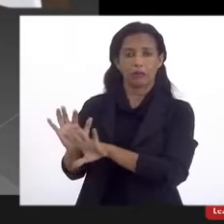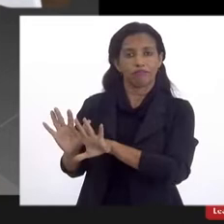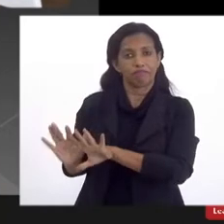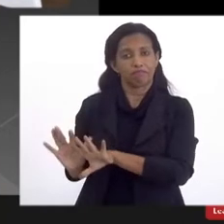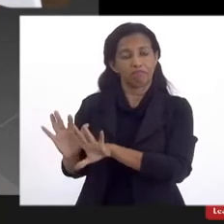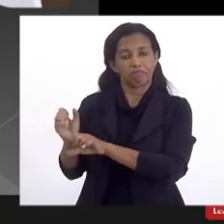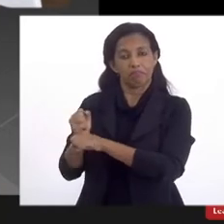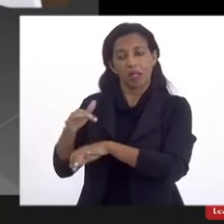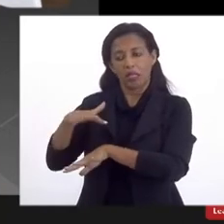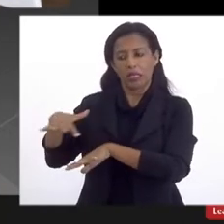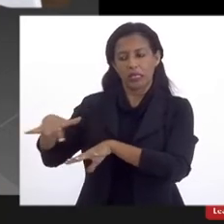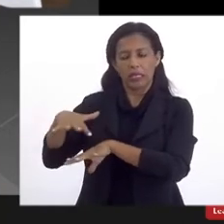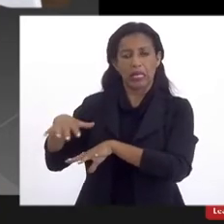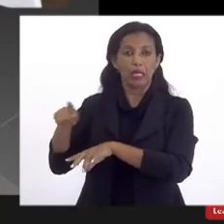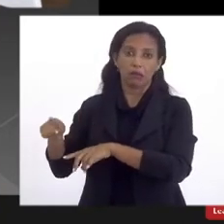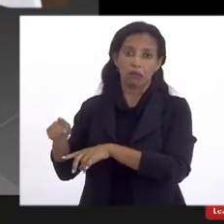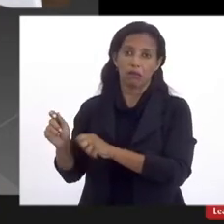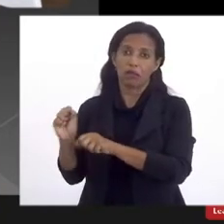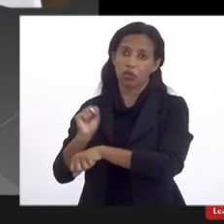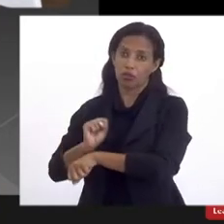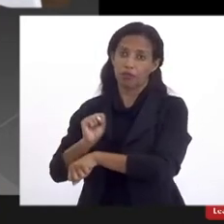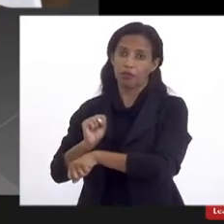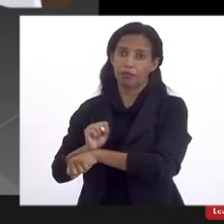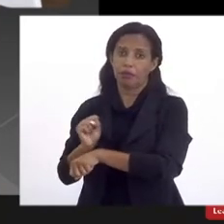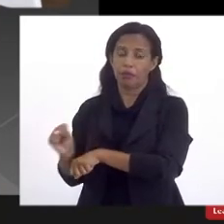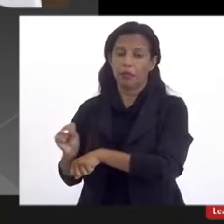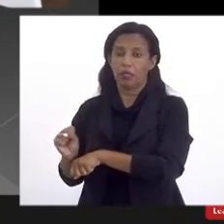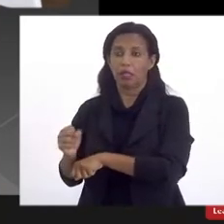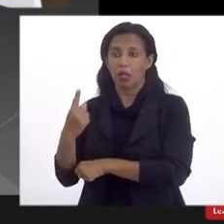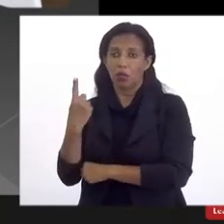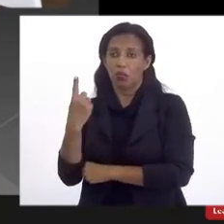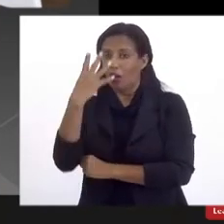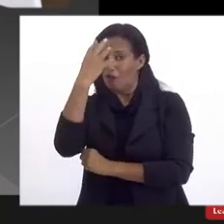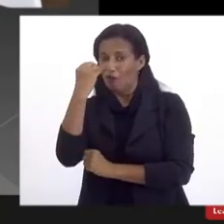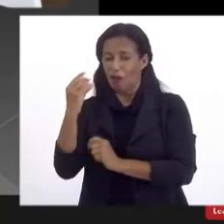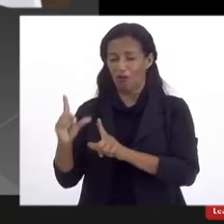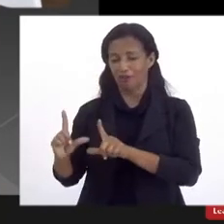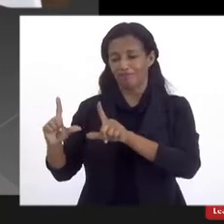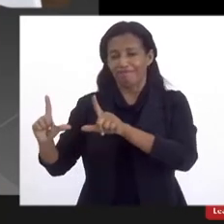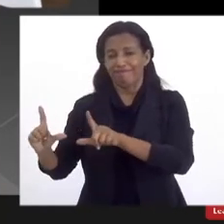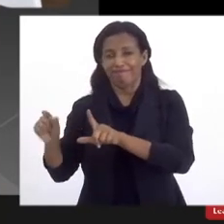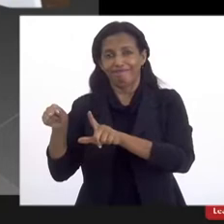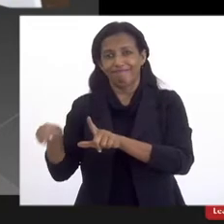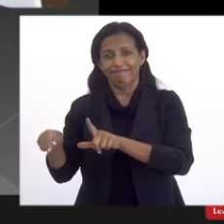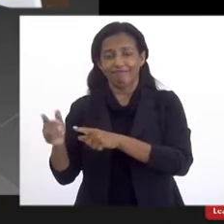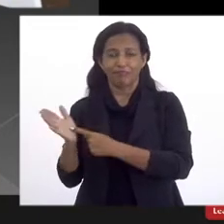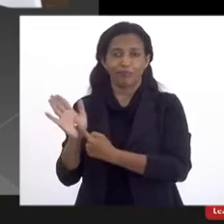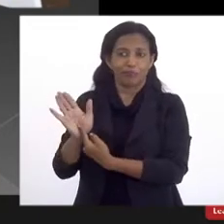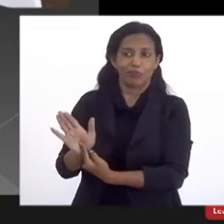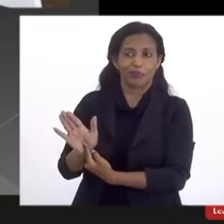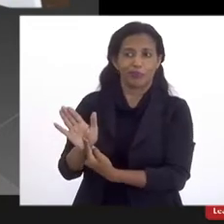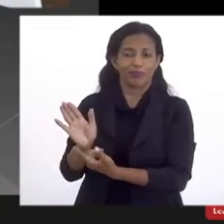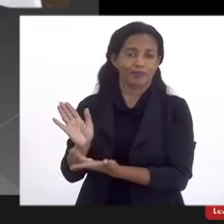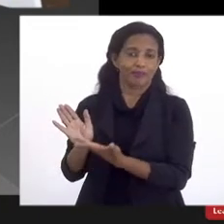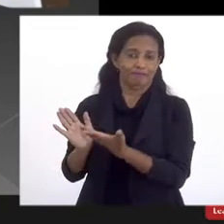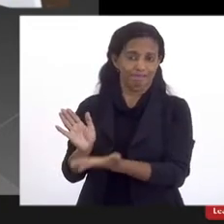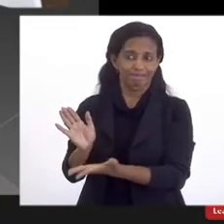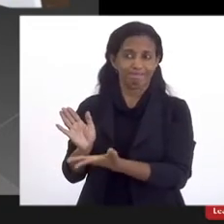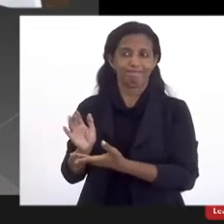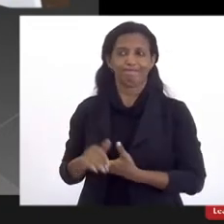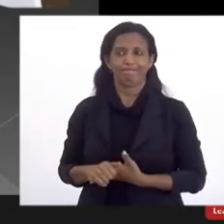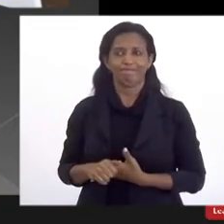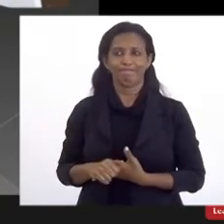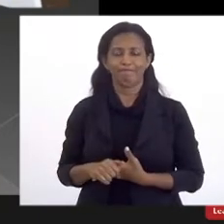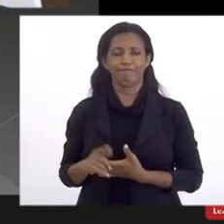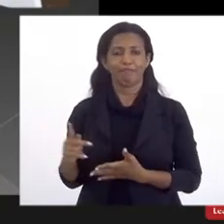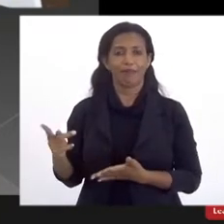esse terreno ainda está lá. Infelizmente, eu não tenho que fazer foto, né, que eu tinha em mãos, né, para apresentar para os senhores. Era essa, isso